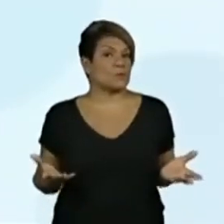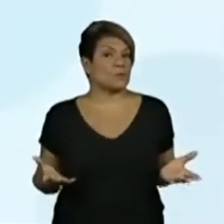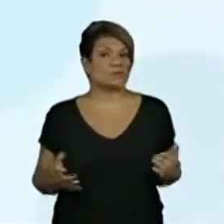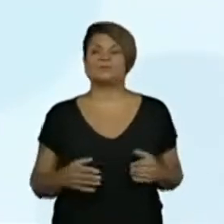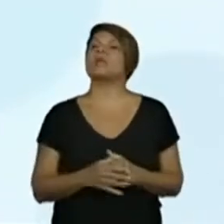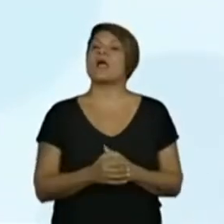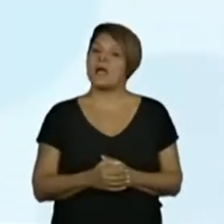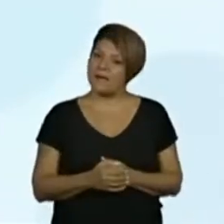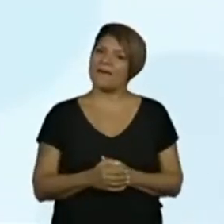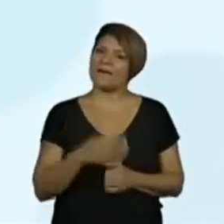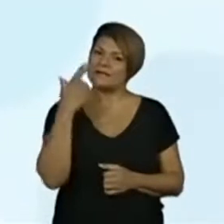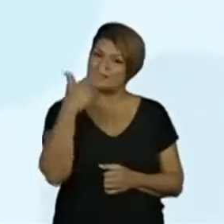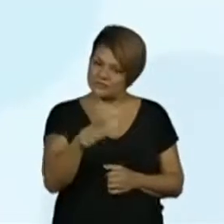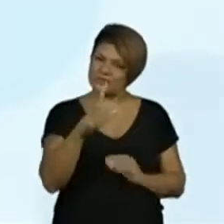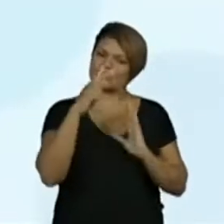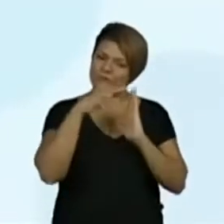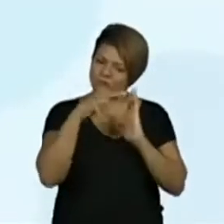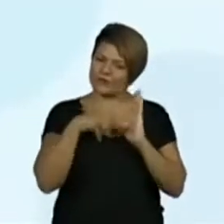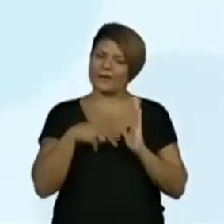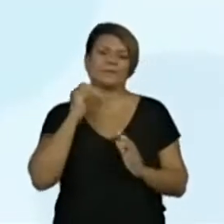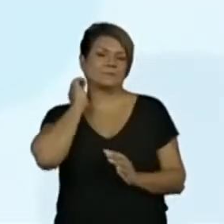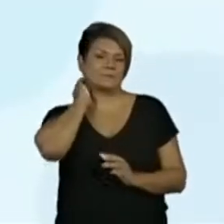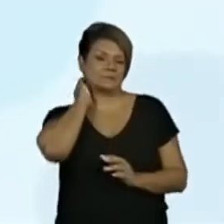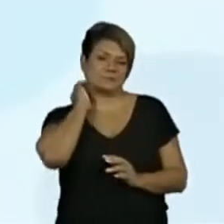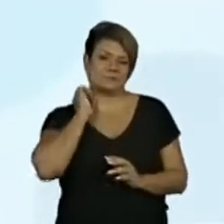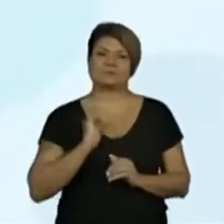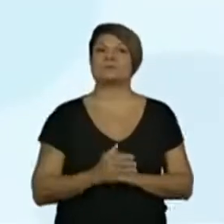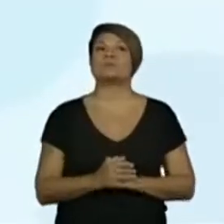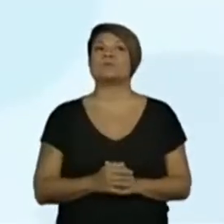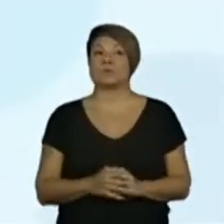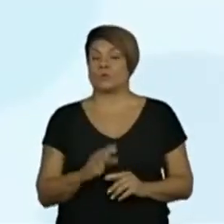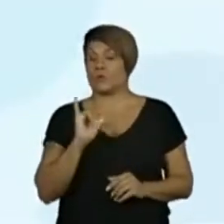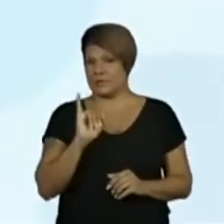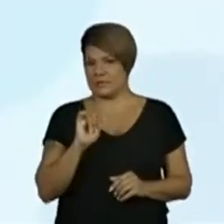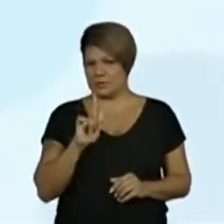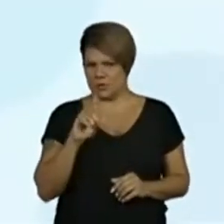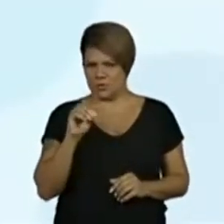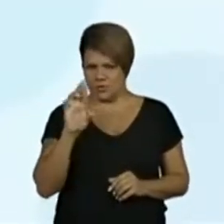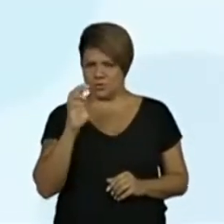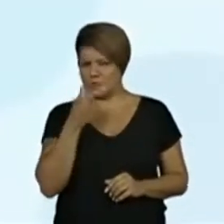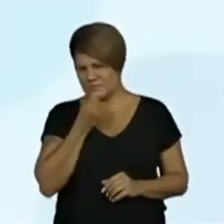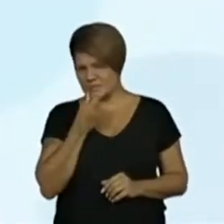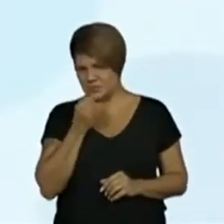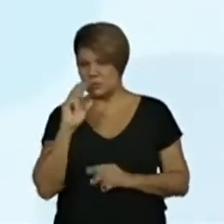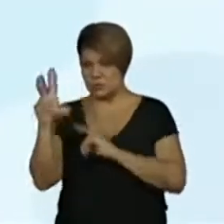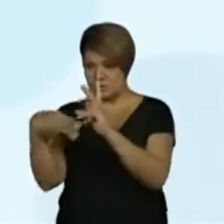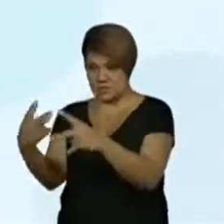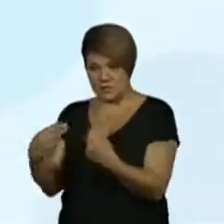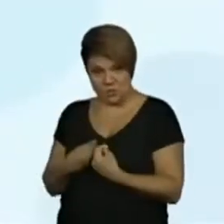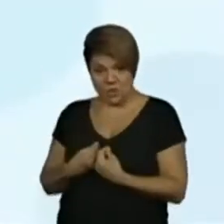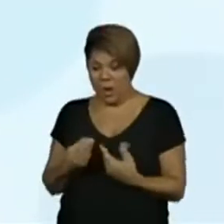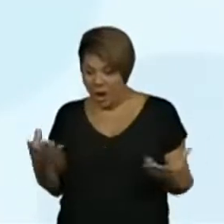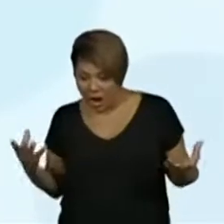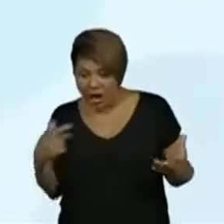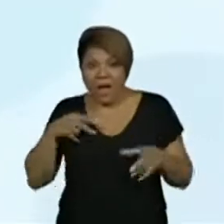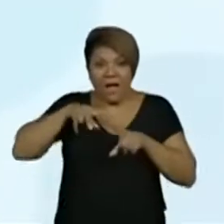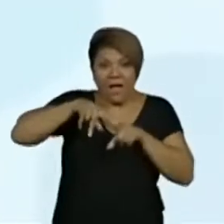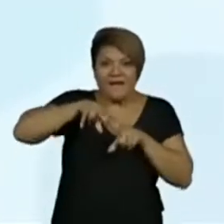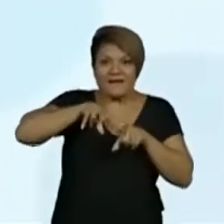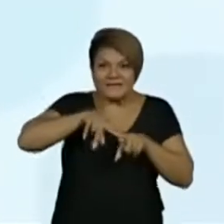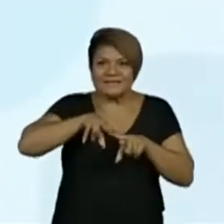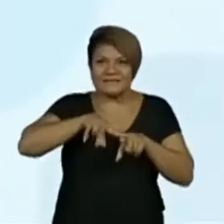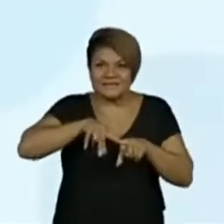professora Keri, para eu entender direitinho. Tá bom, então, ó, o Igor, ele ganhou um skate. Certo.